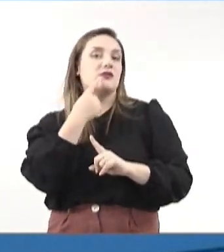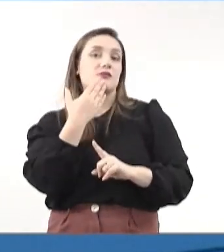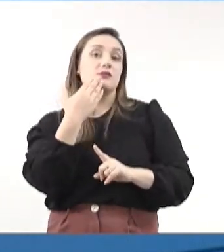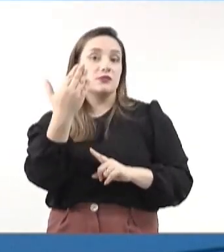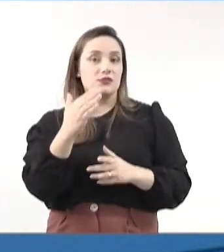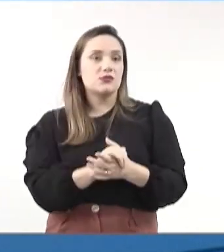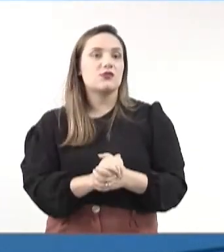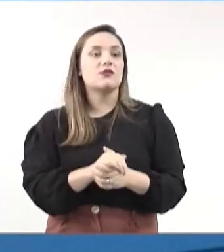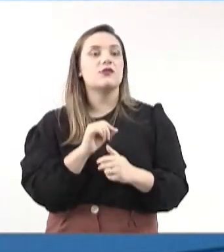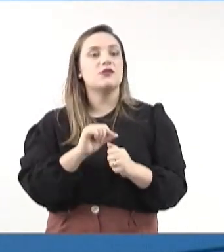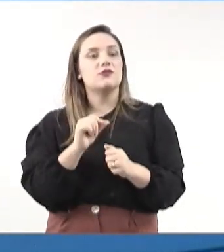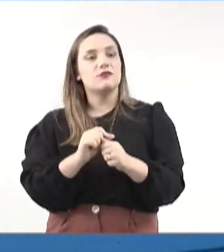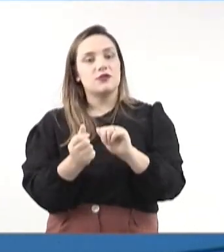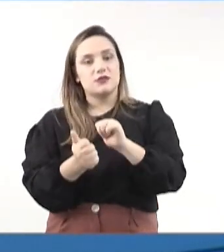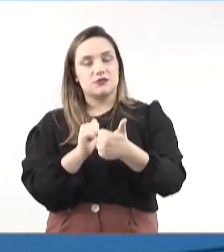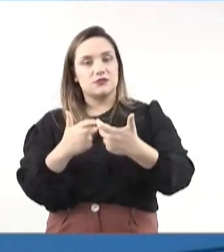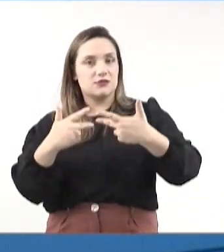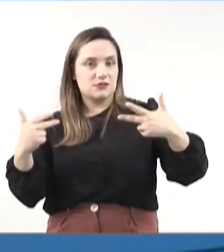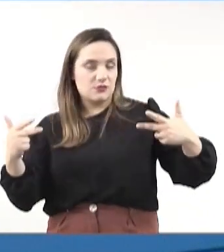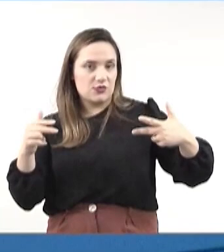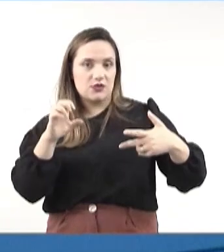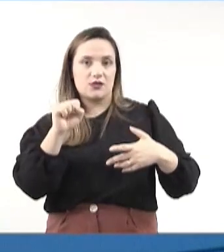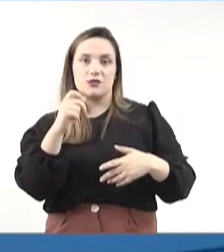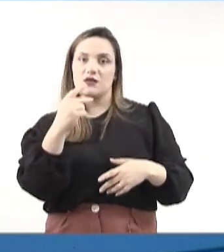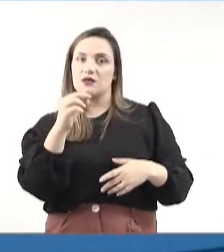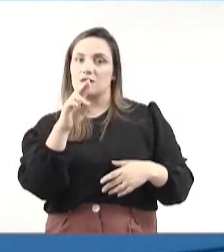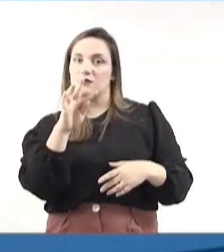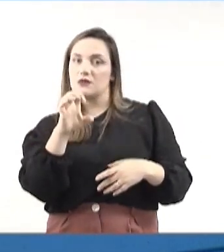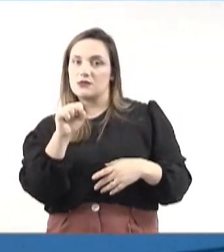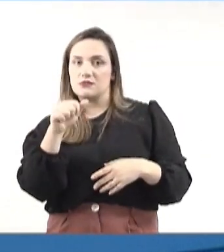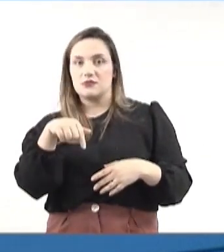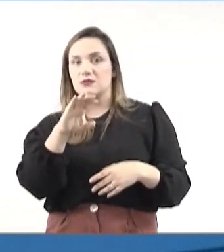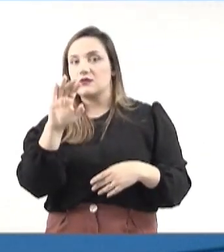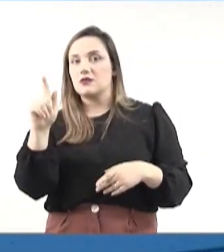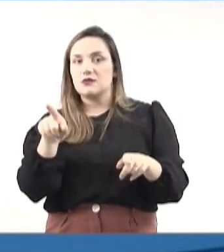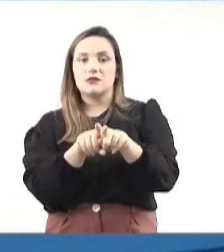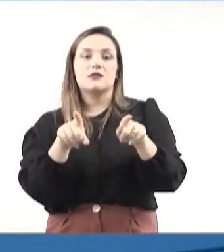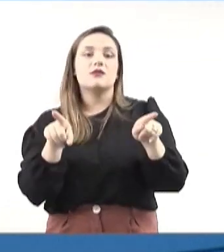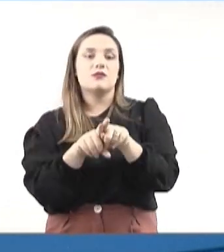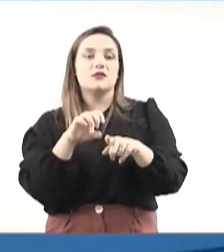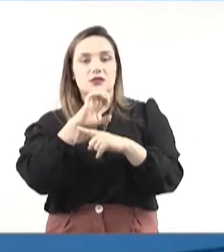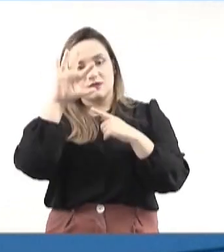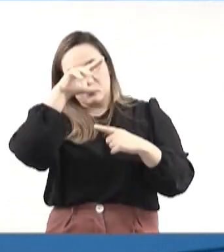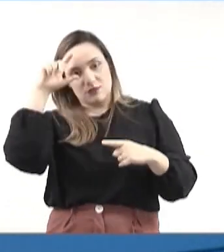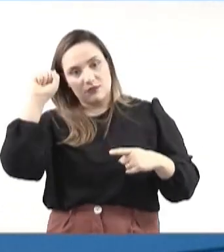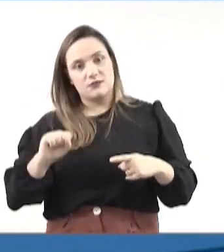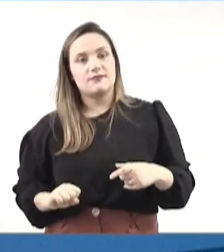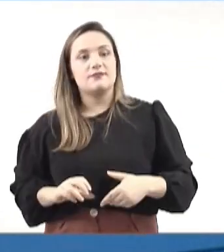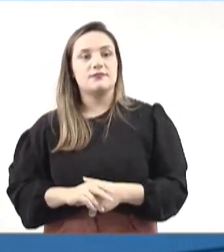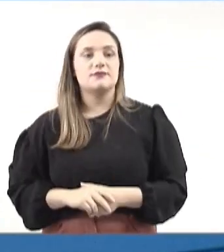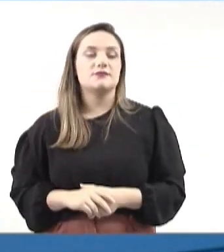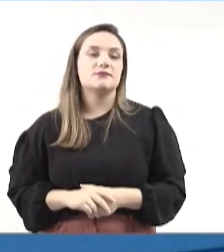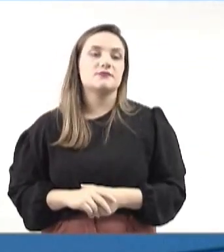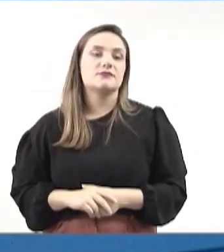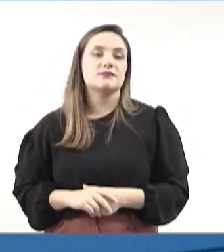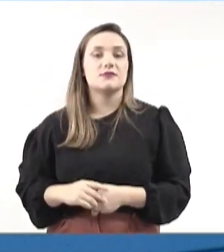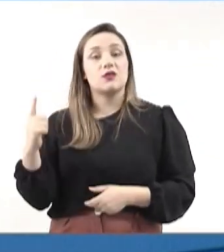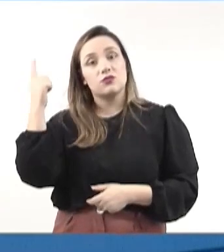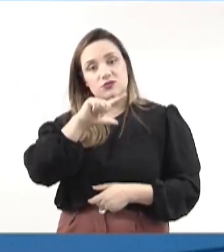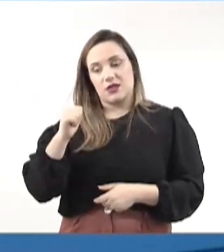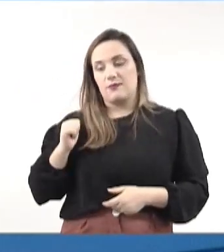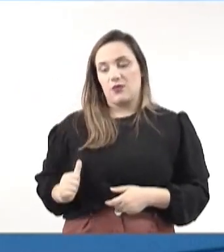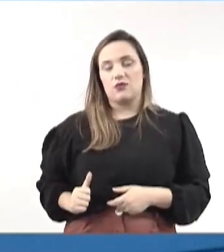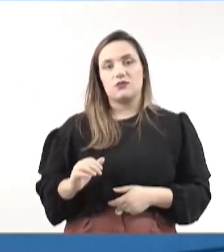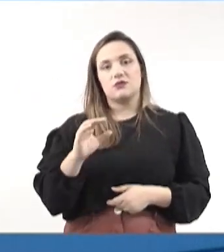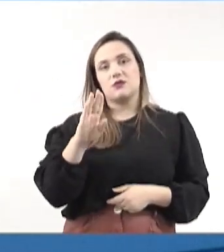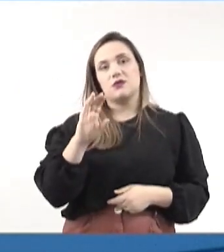que pratica esportes aqui em Campo Grande, no Mato Grosso do Sul, o acesso à bolsa